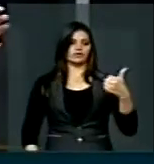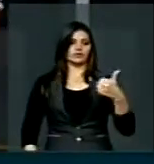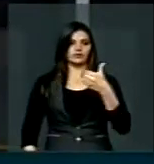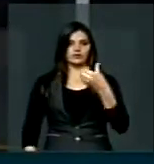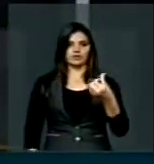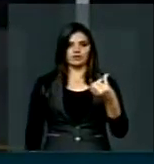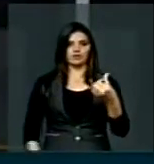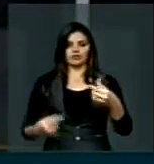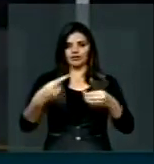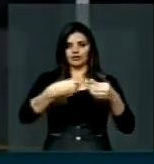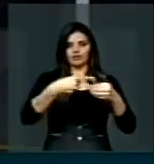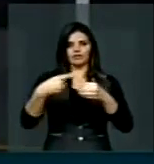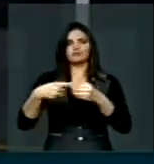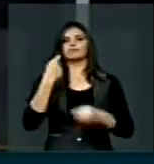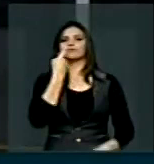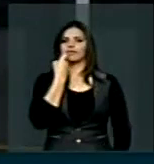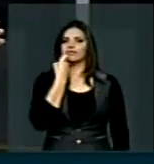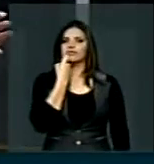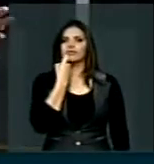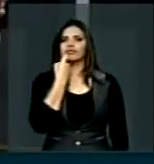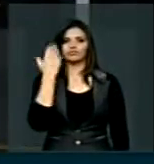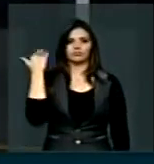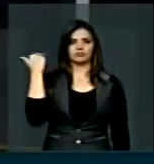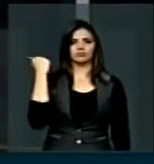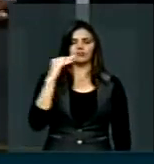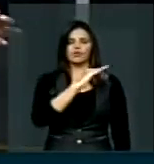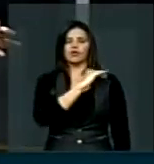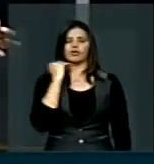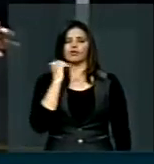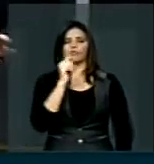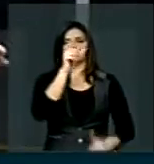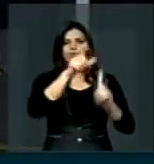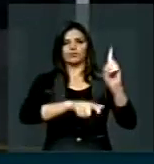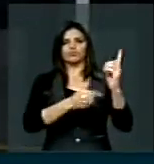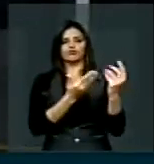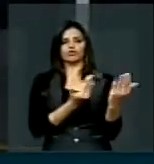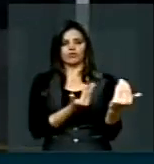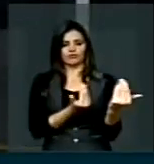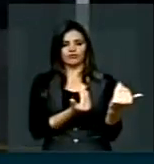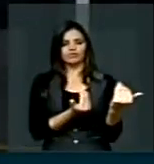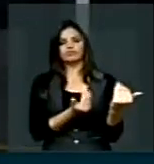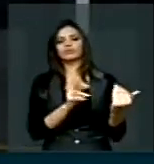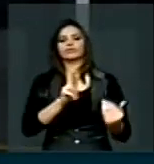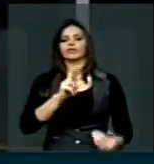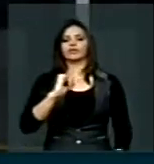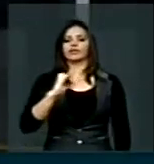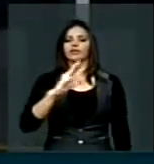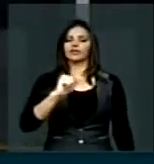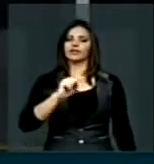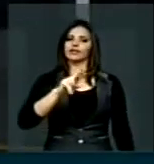na sexta-feira também, morreu lá um jovem, Ricardo,